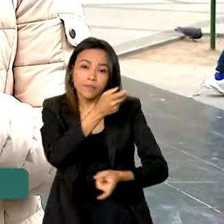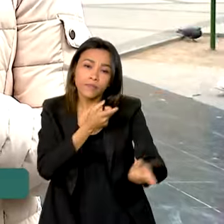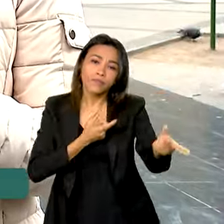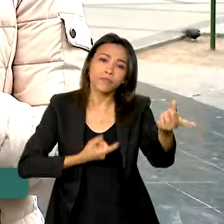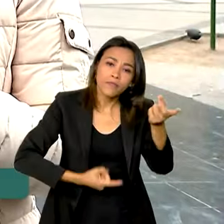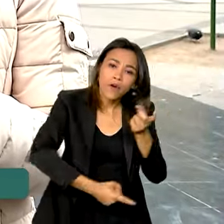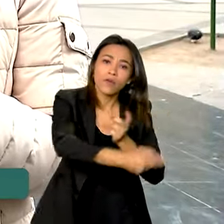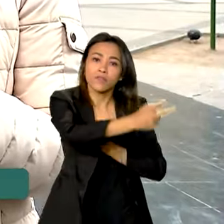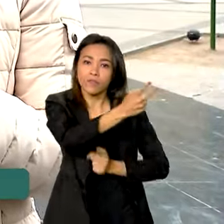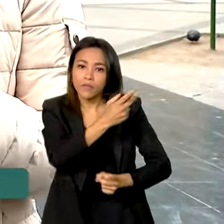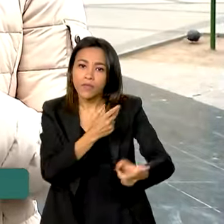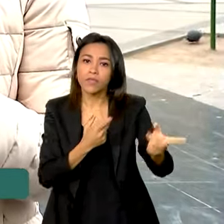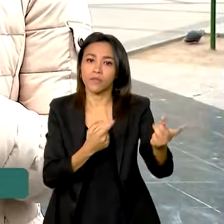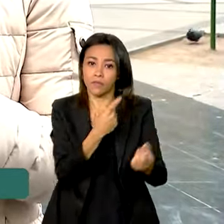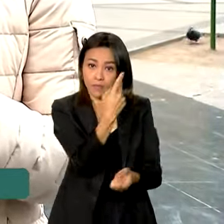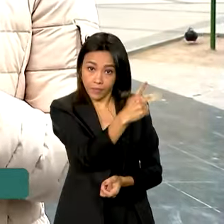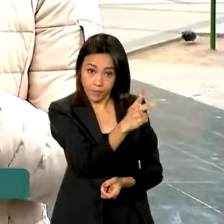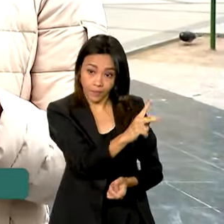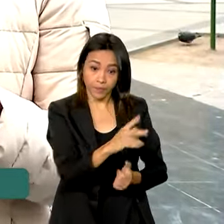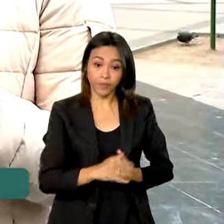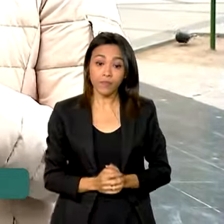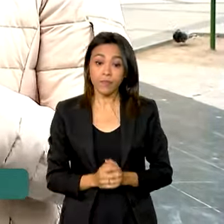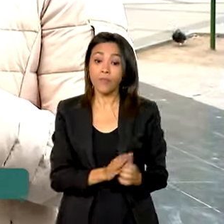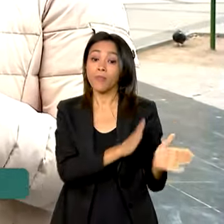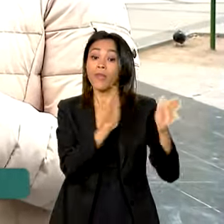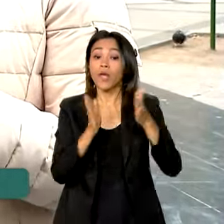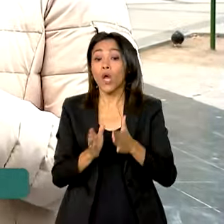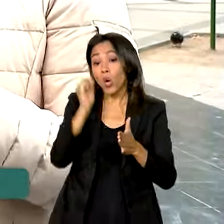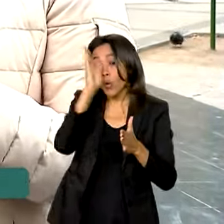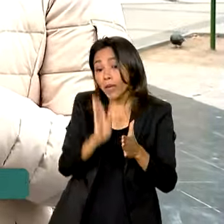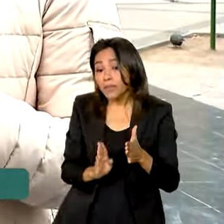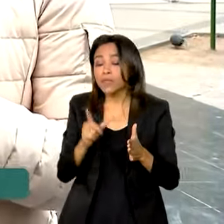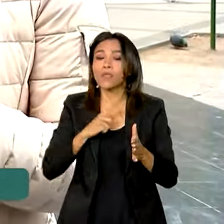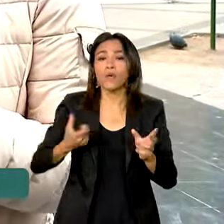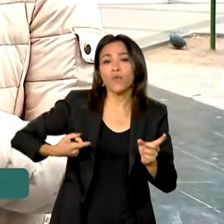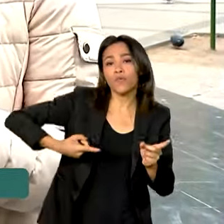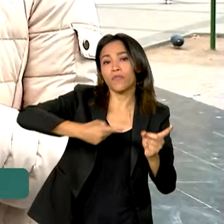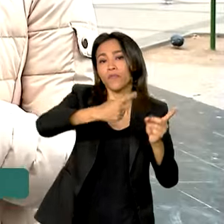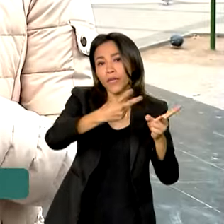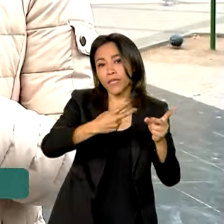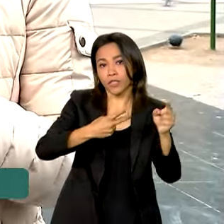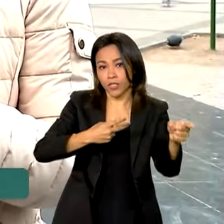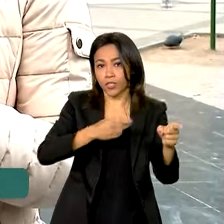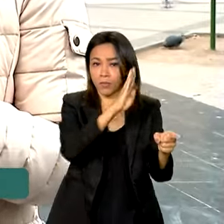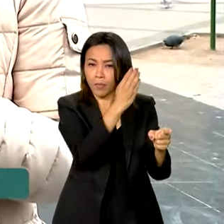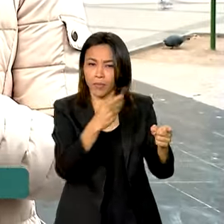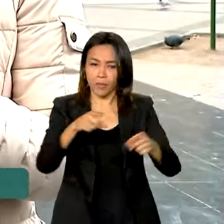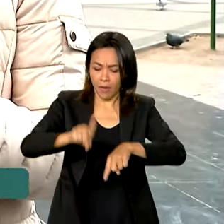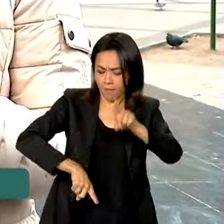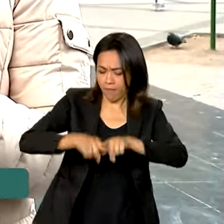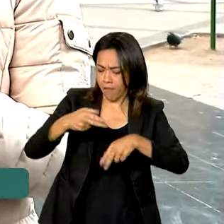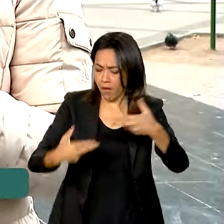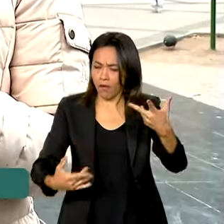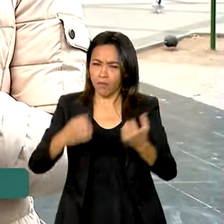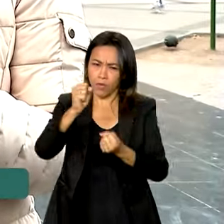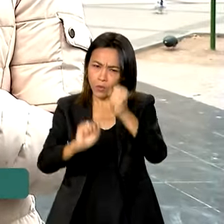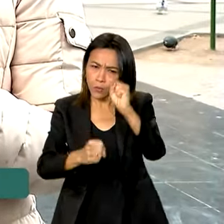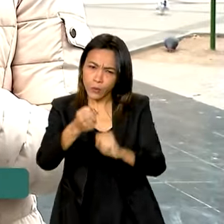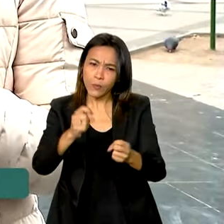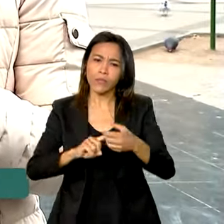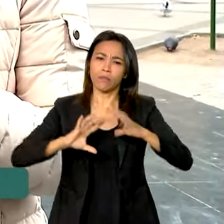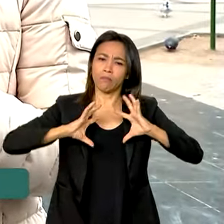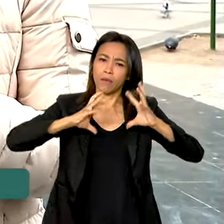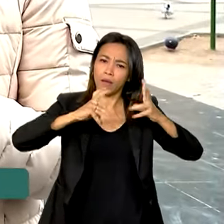exportações do vizinho sul-americano. Já o Brasil vende para a Bolívia manufaturados, máquinas e